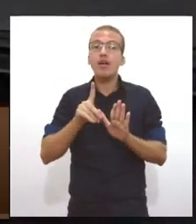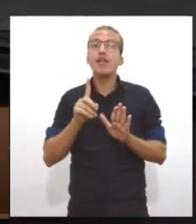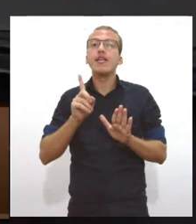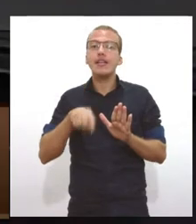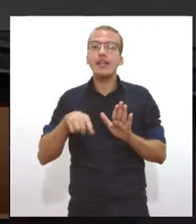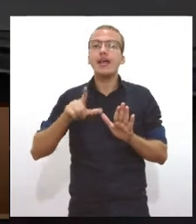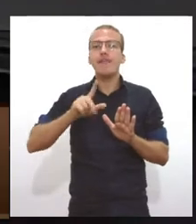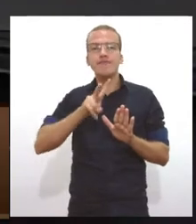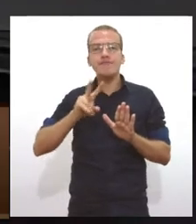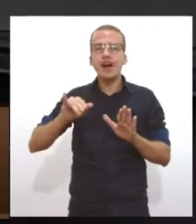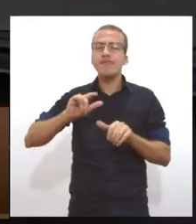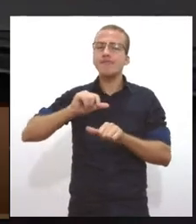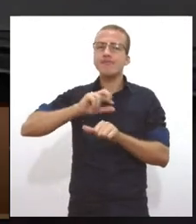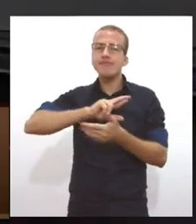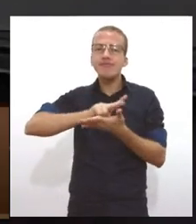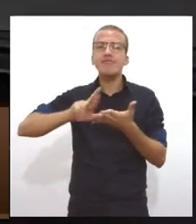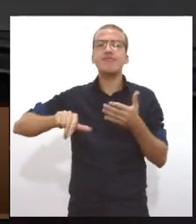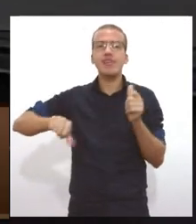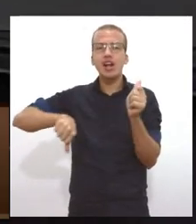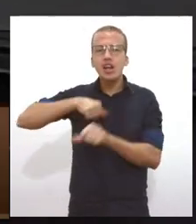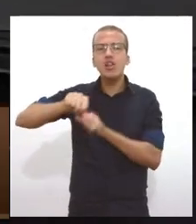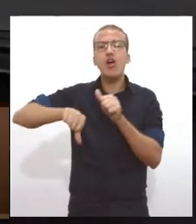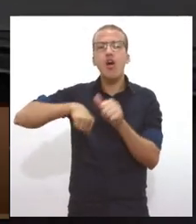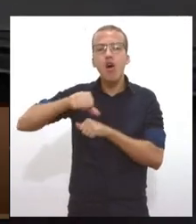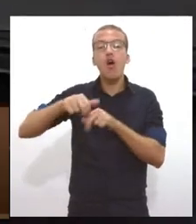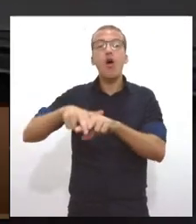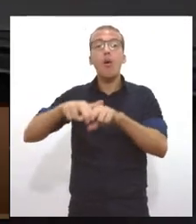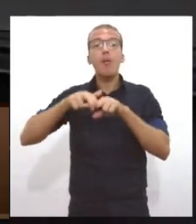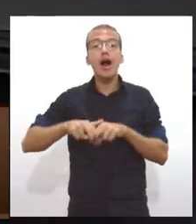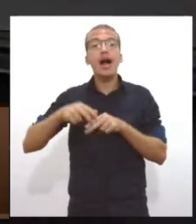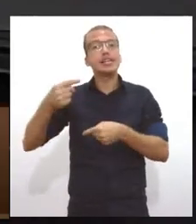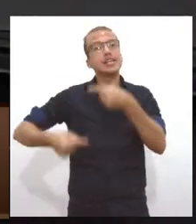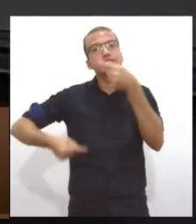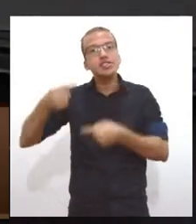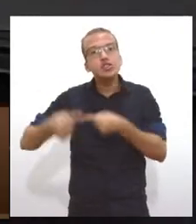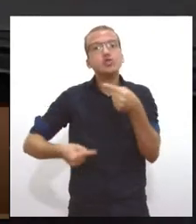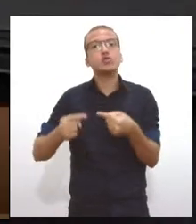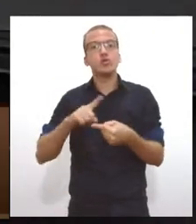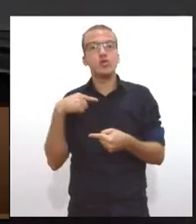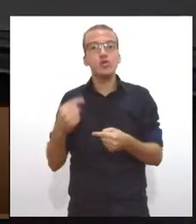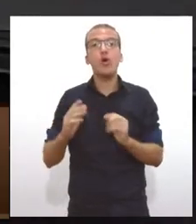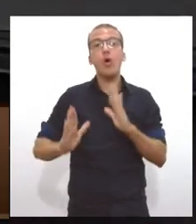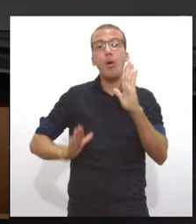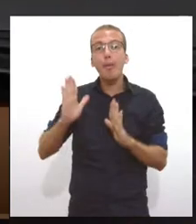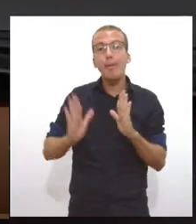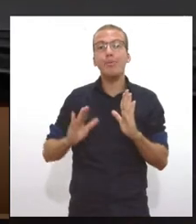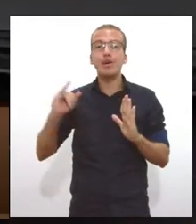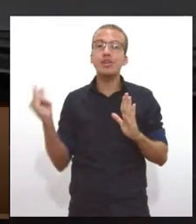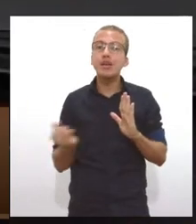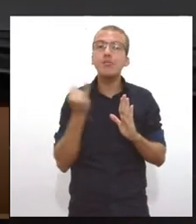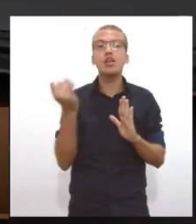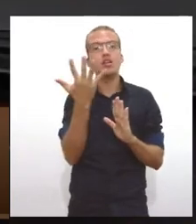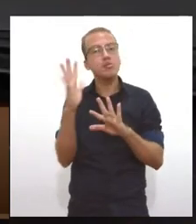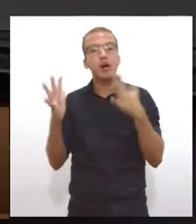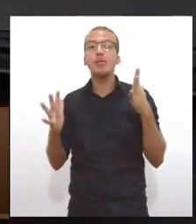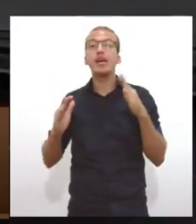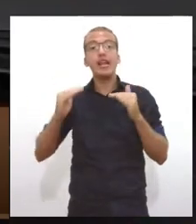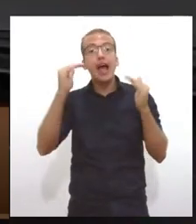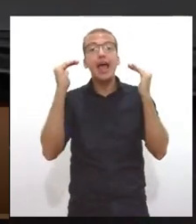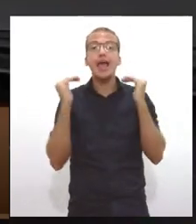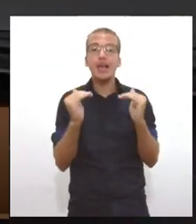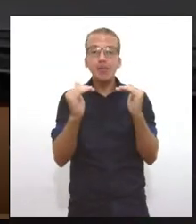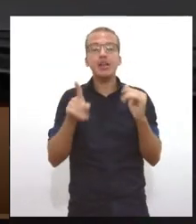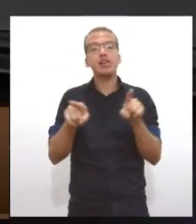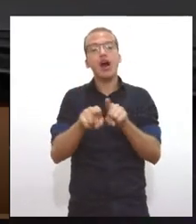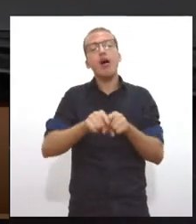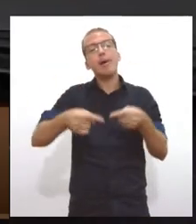alterações por conta da discussão, do momento em que a gente vive, e da importância de meio ambiente como política pública, e ele apresentou no